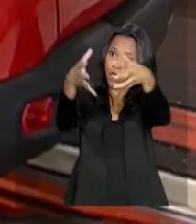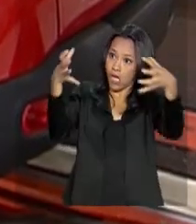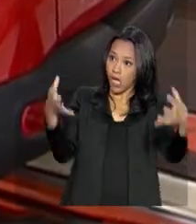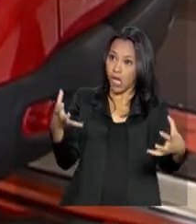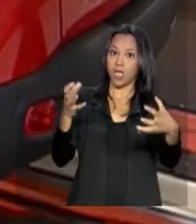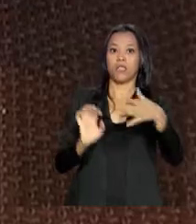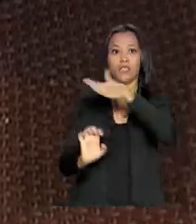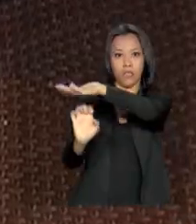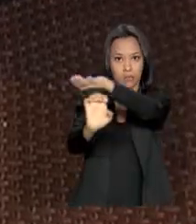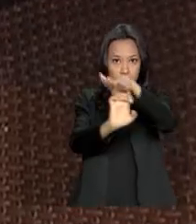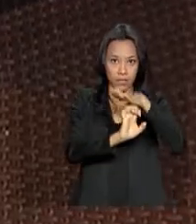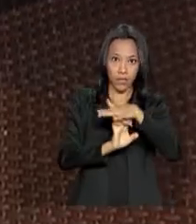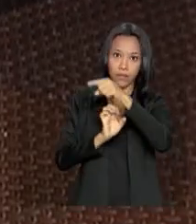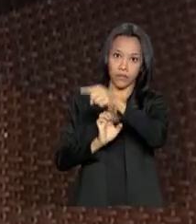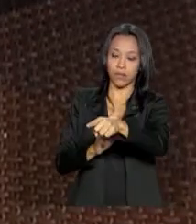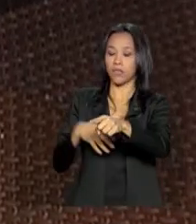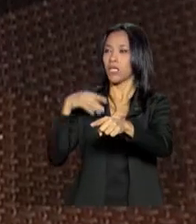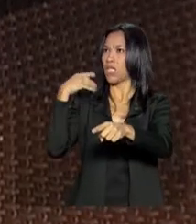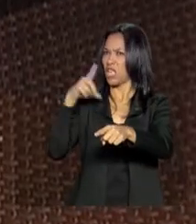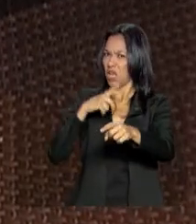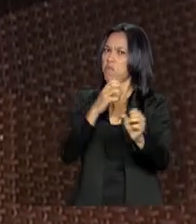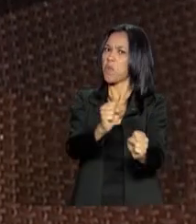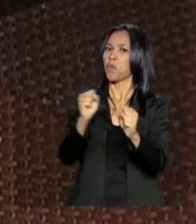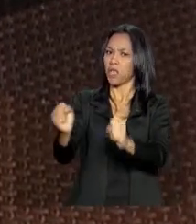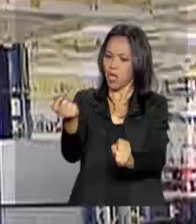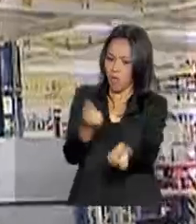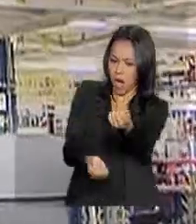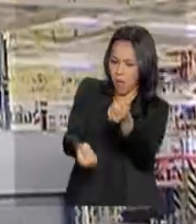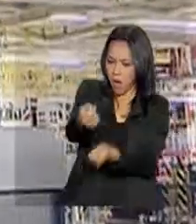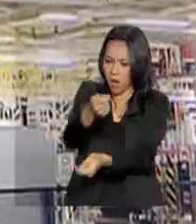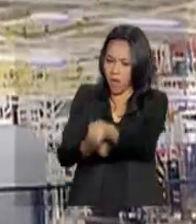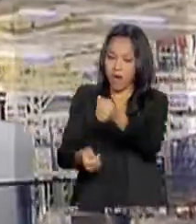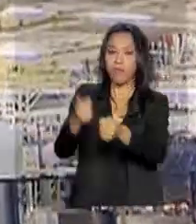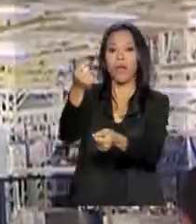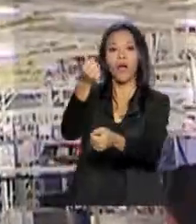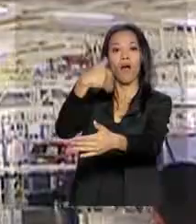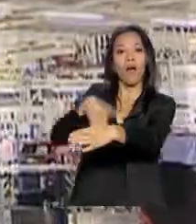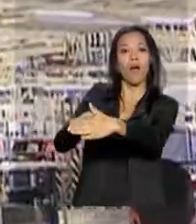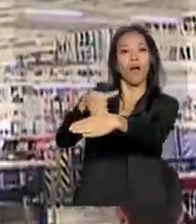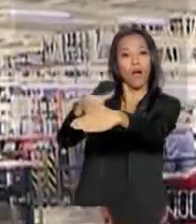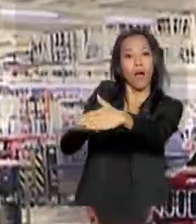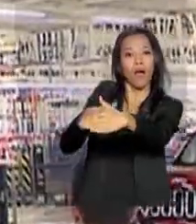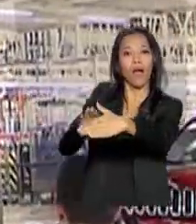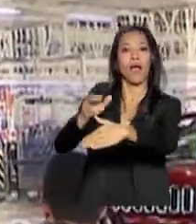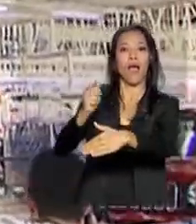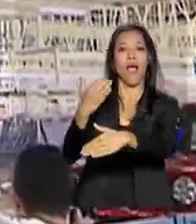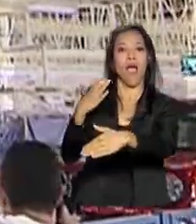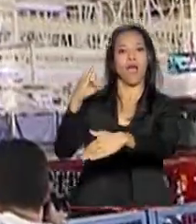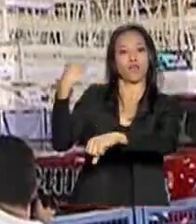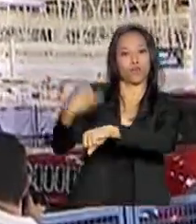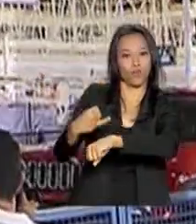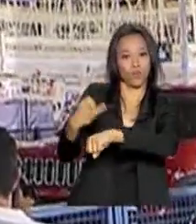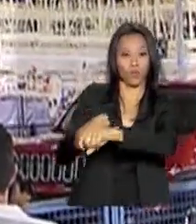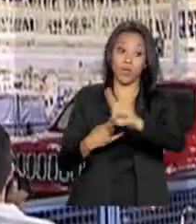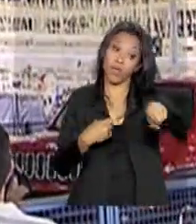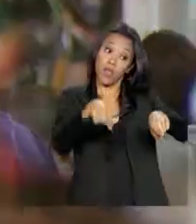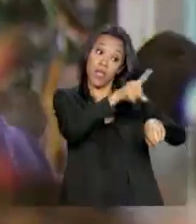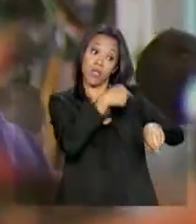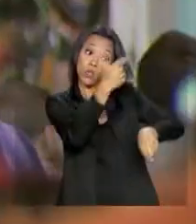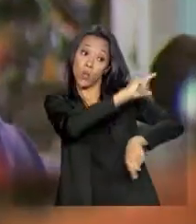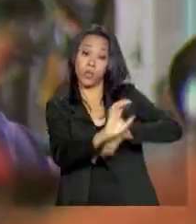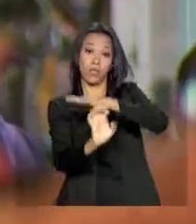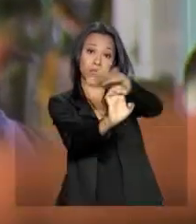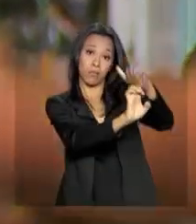companhias, que têm mais poder econômico, estão acumulando estoques de aço. E as pequenas e médias